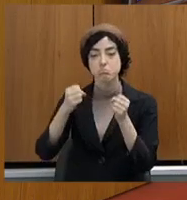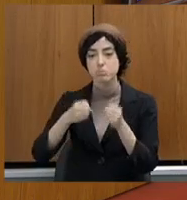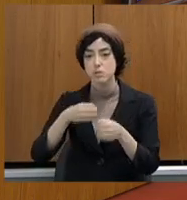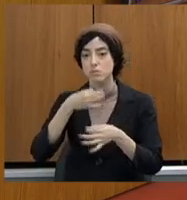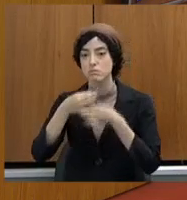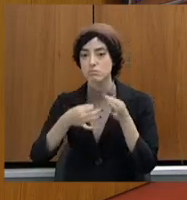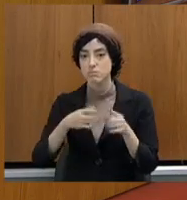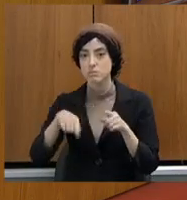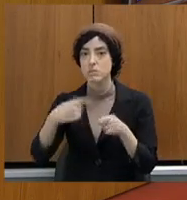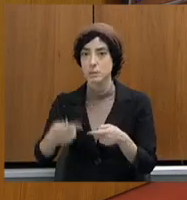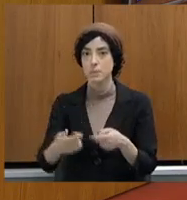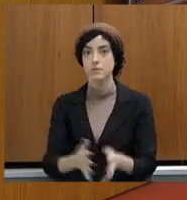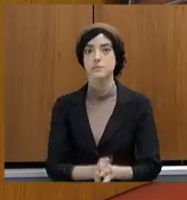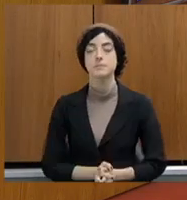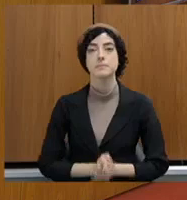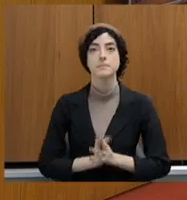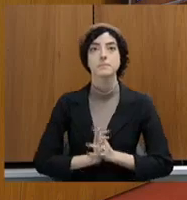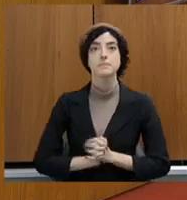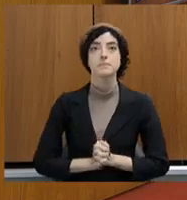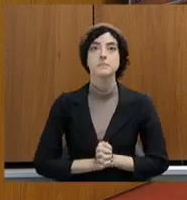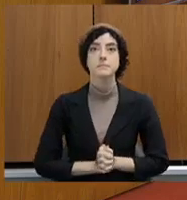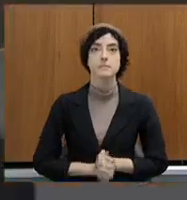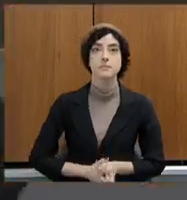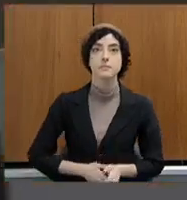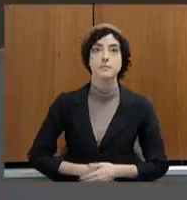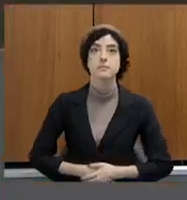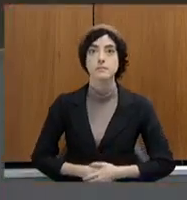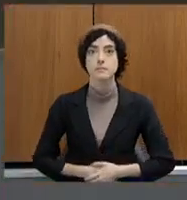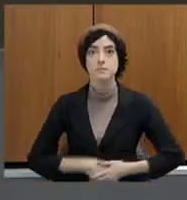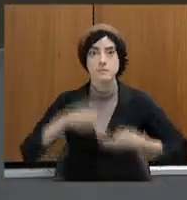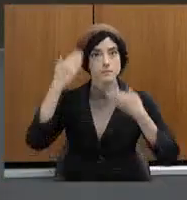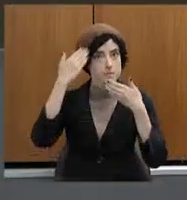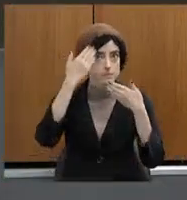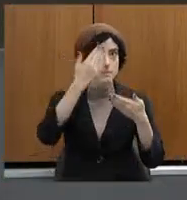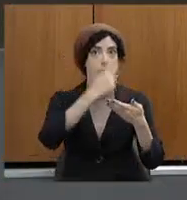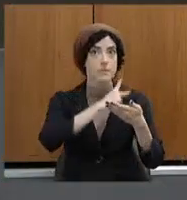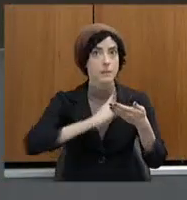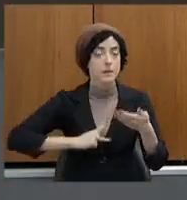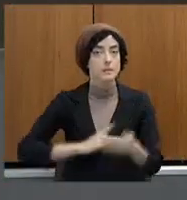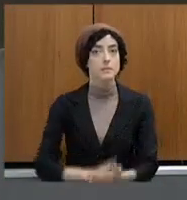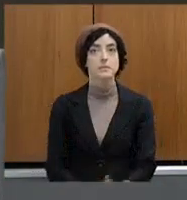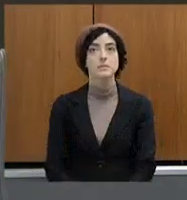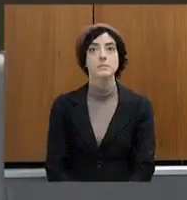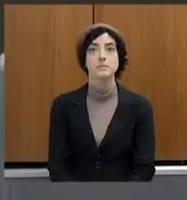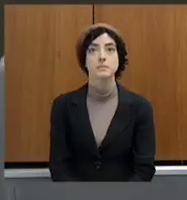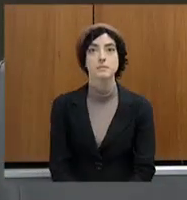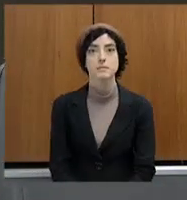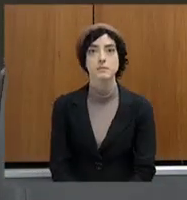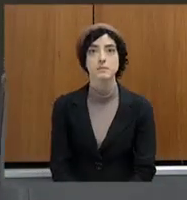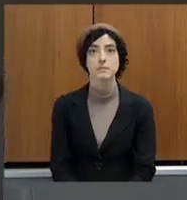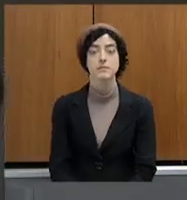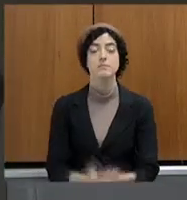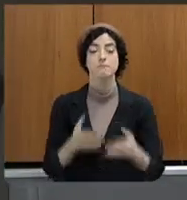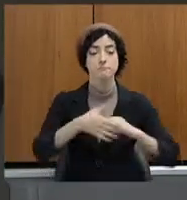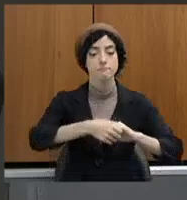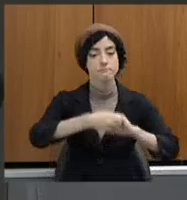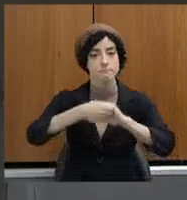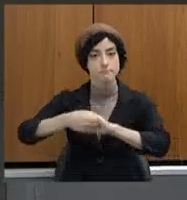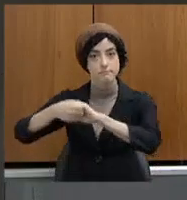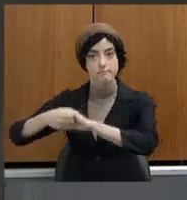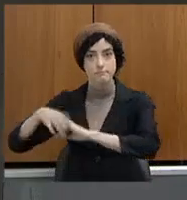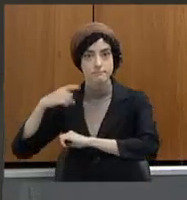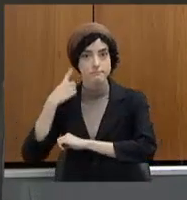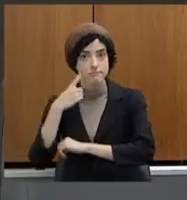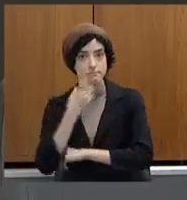Obrigado, Sr. Presidente. Quero cumprimentar aqui os colegas deputados, V. Exª, Celísio,